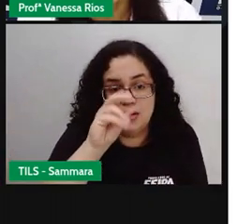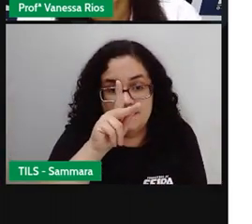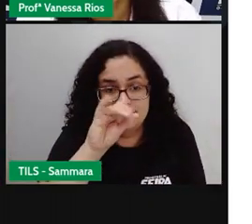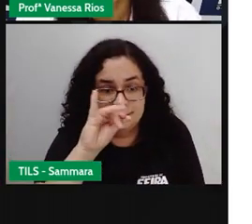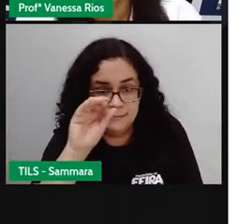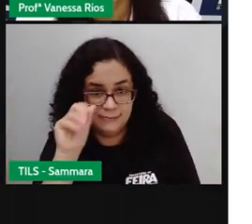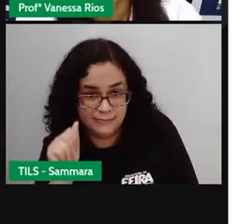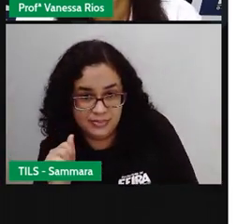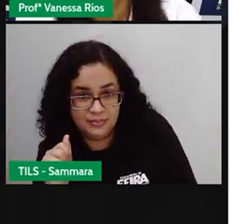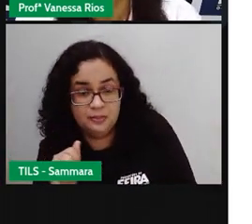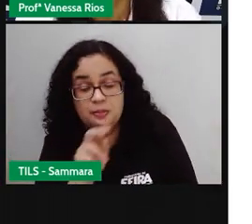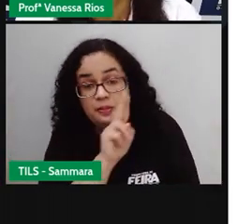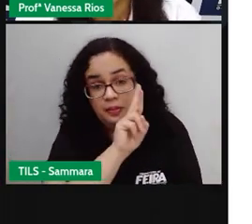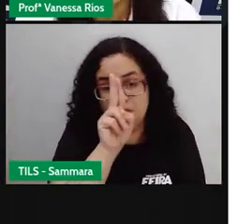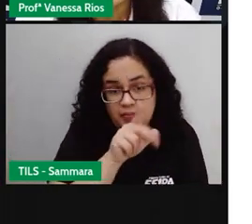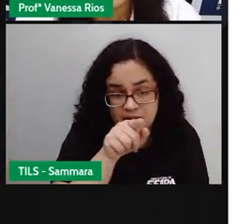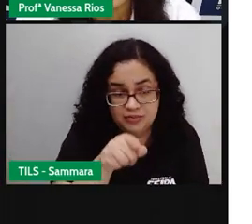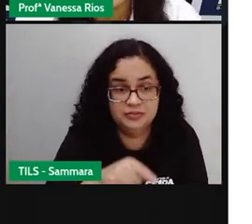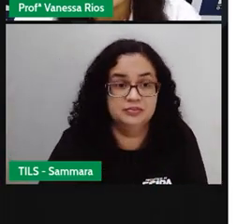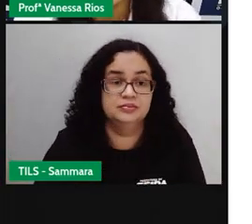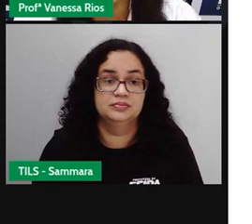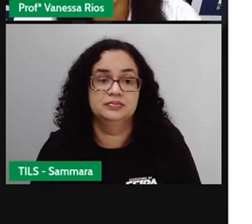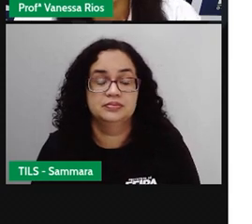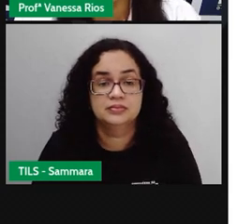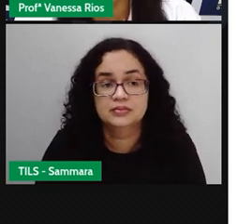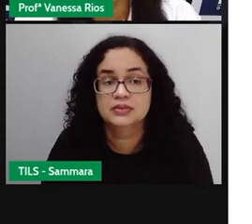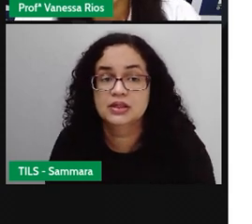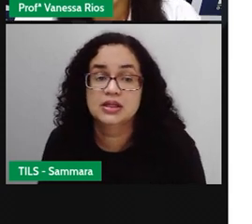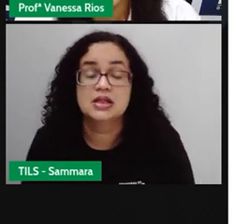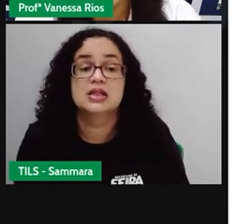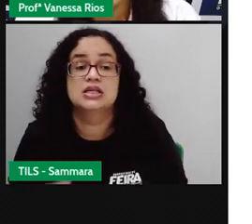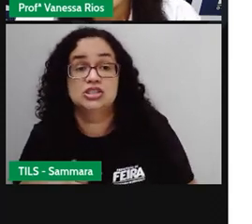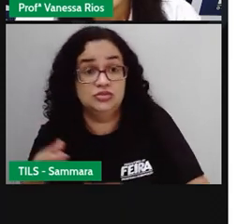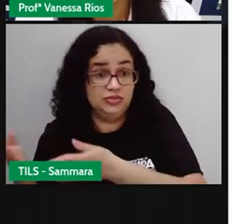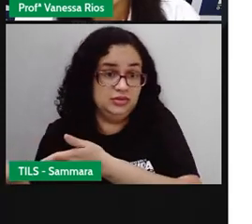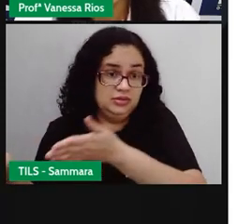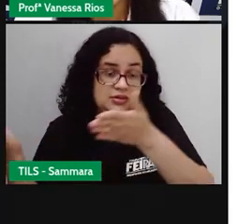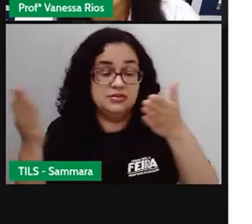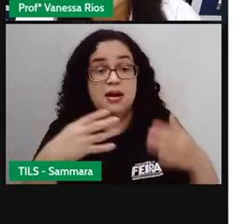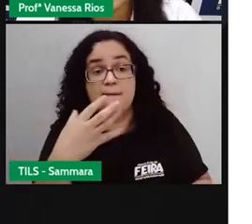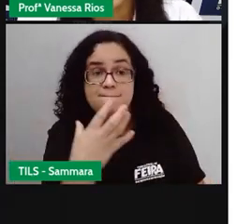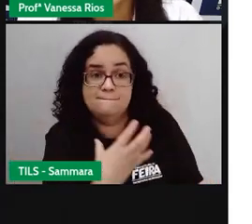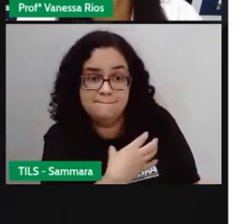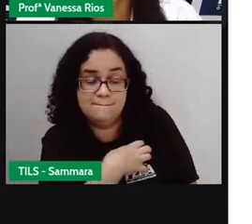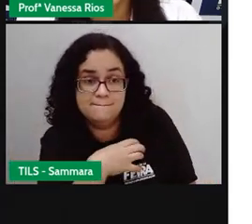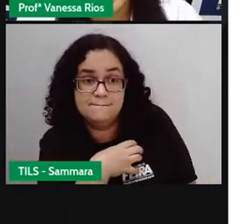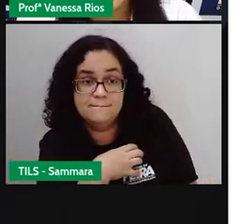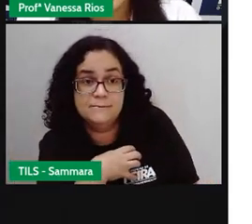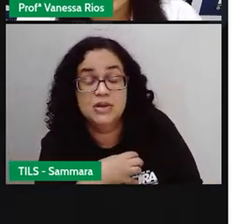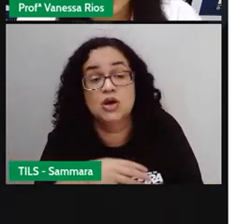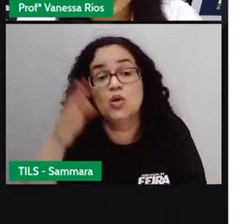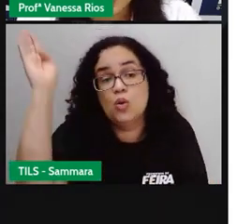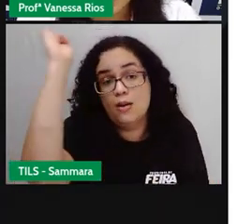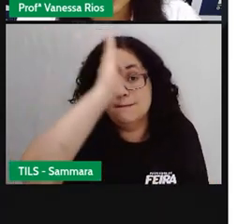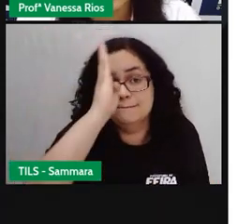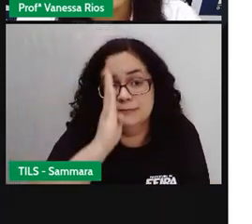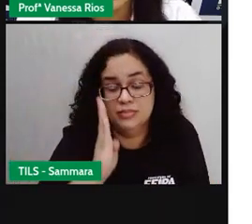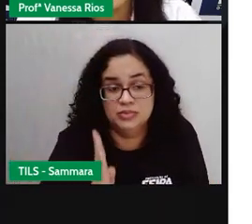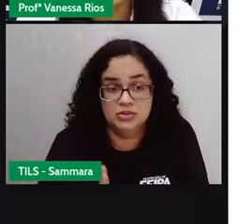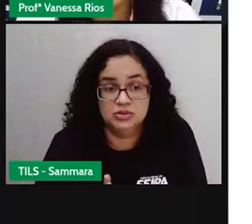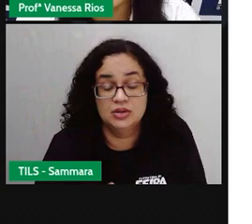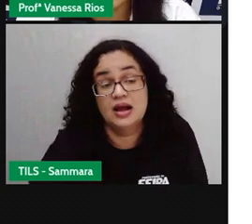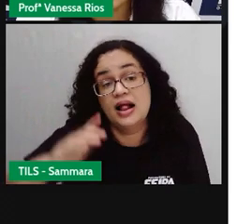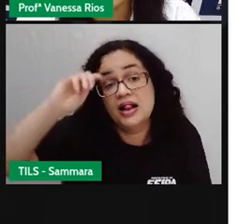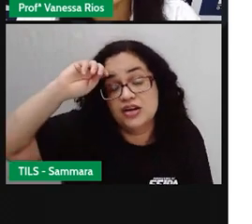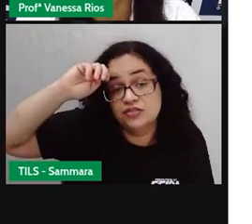Congo, Níger e Benin. Então, gente recebeu, né, a Bahia recebeu, o Brasil recebeu